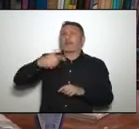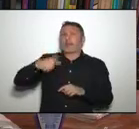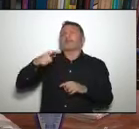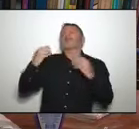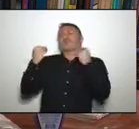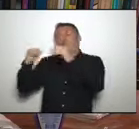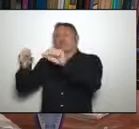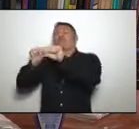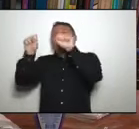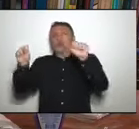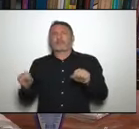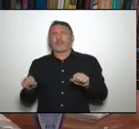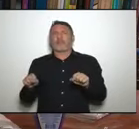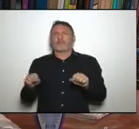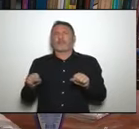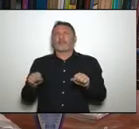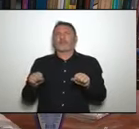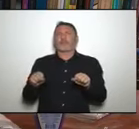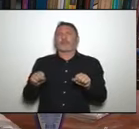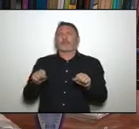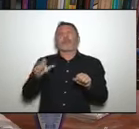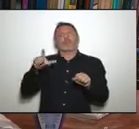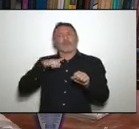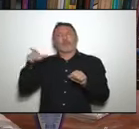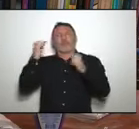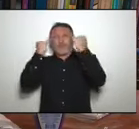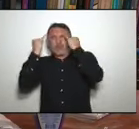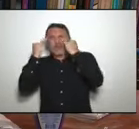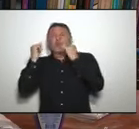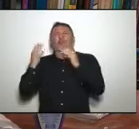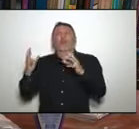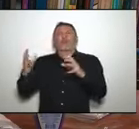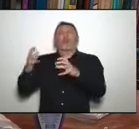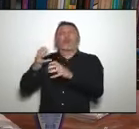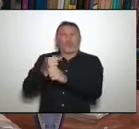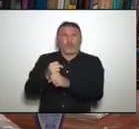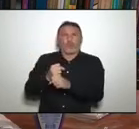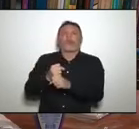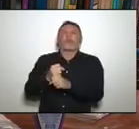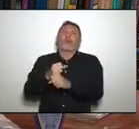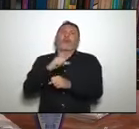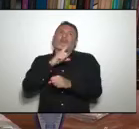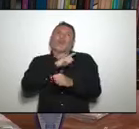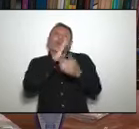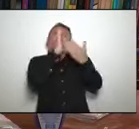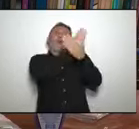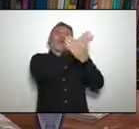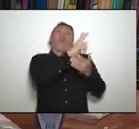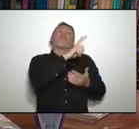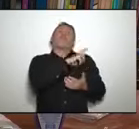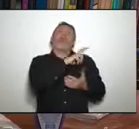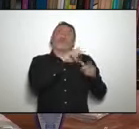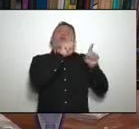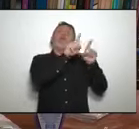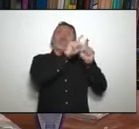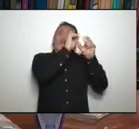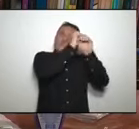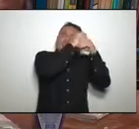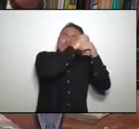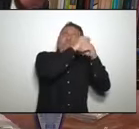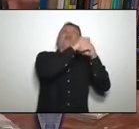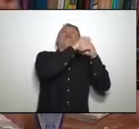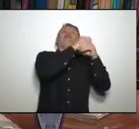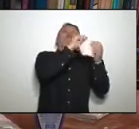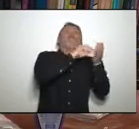no nosso sistema de notificação e vieram, especialmente dos laboratórios privados, vieram outros casos dos municípios.